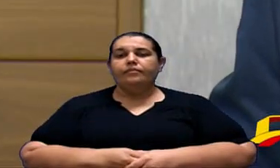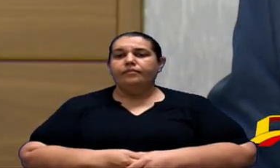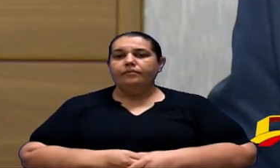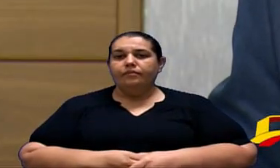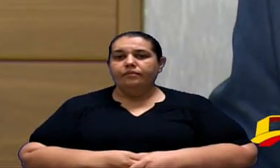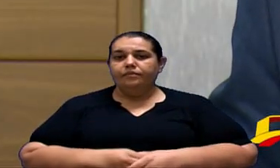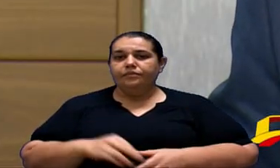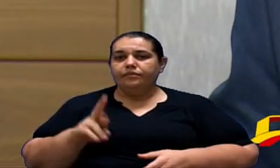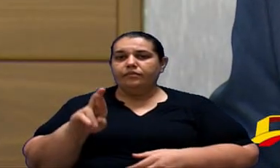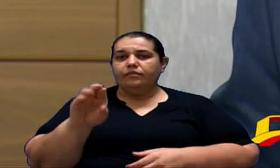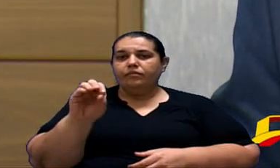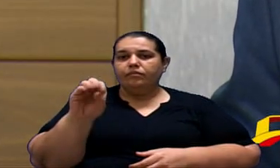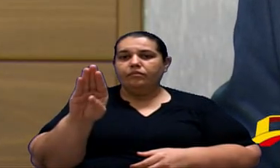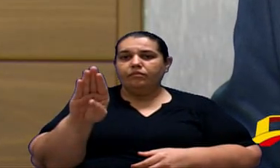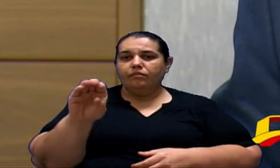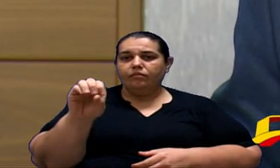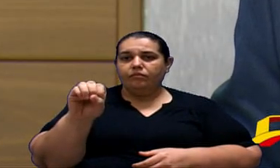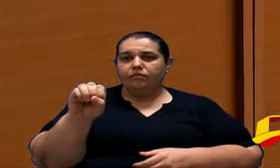Robson